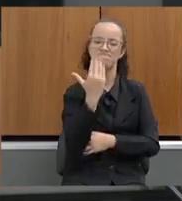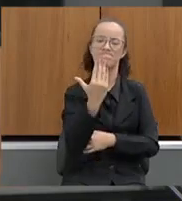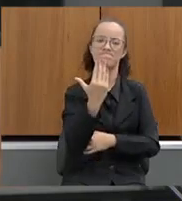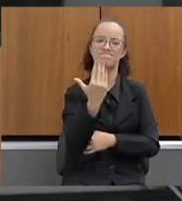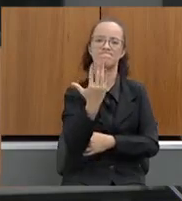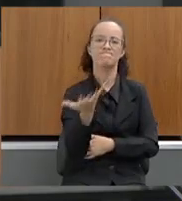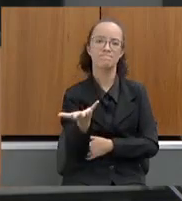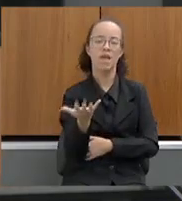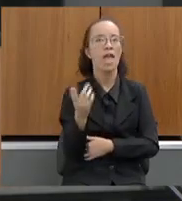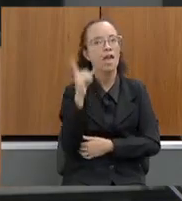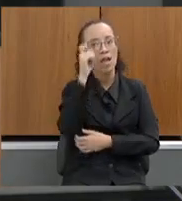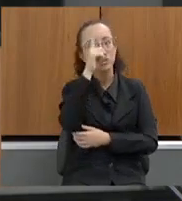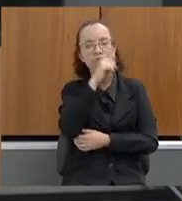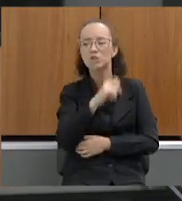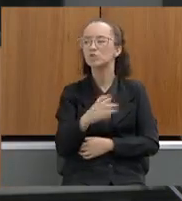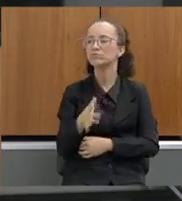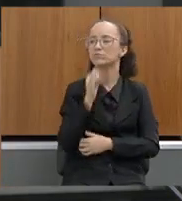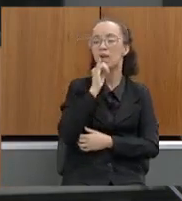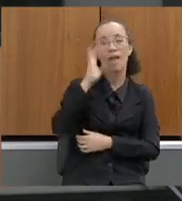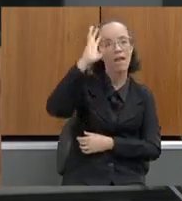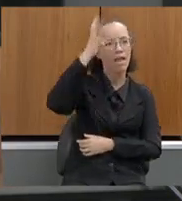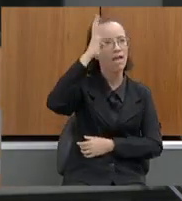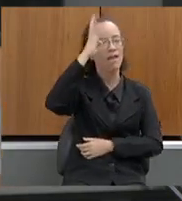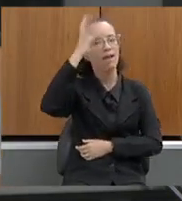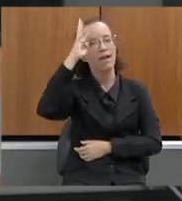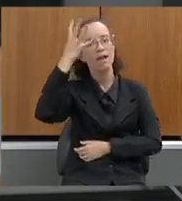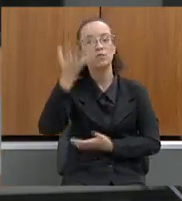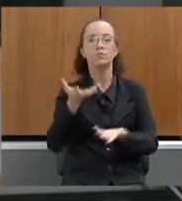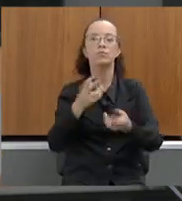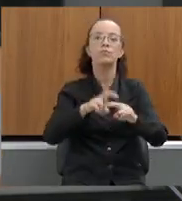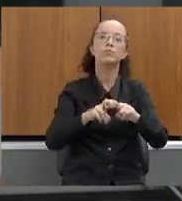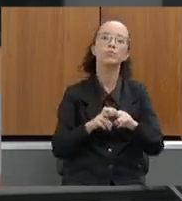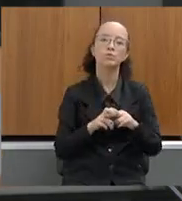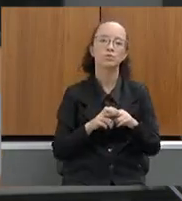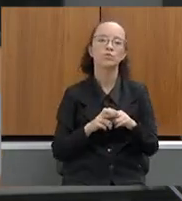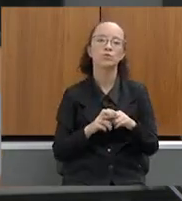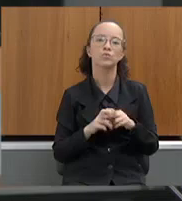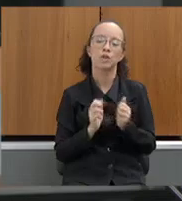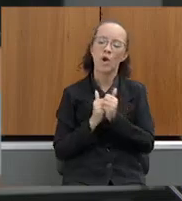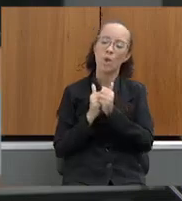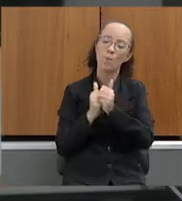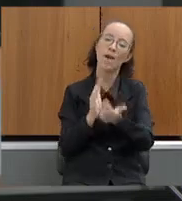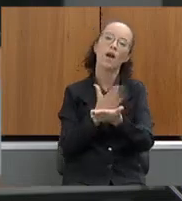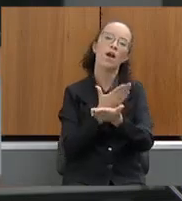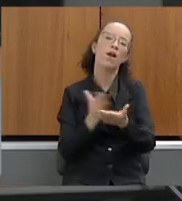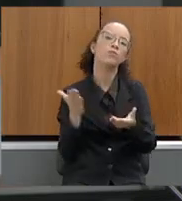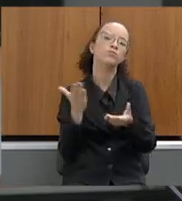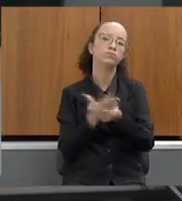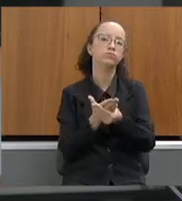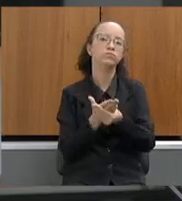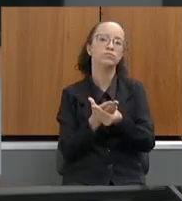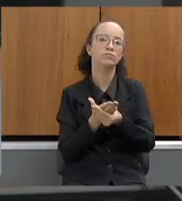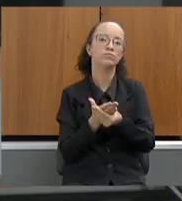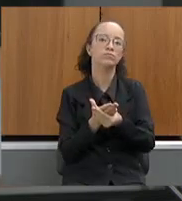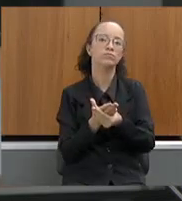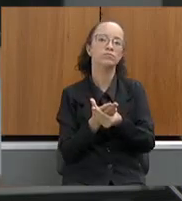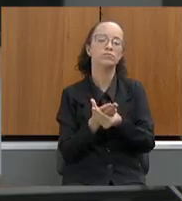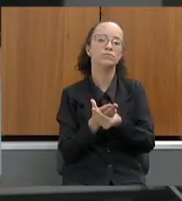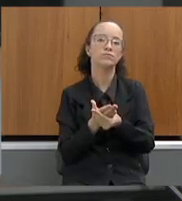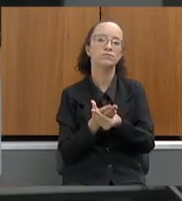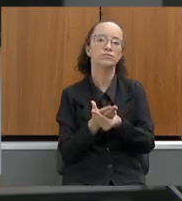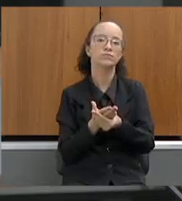grande hoje de tomada de decisões e, por isso, tenho acompanhado em alguns casos vários